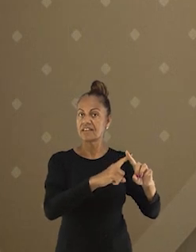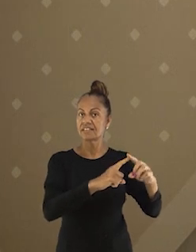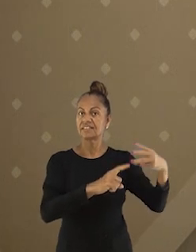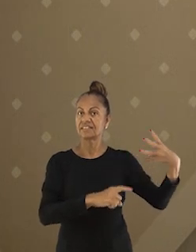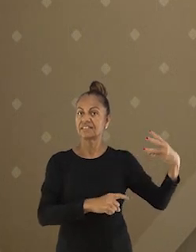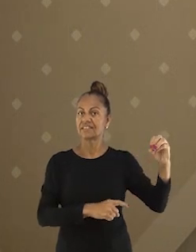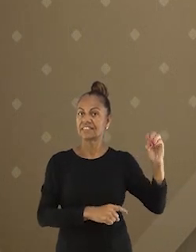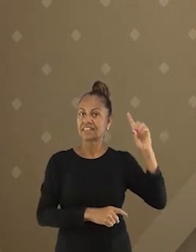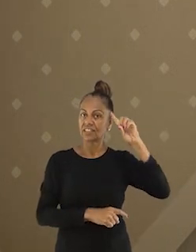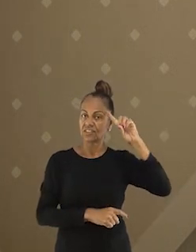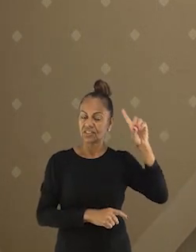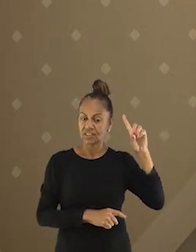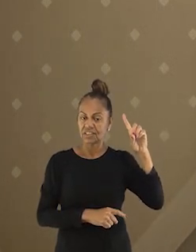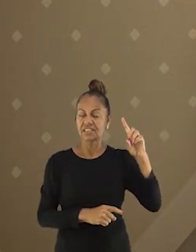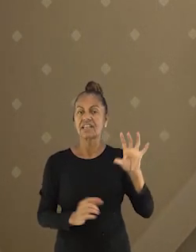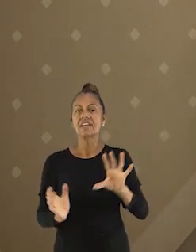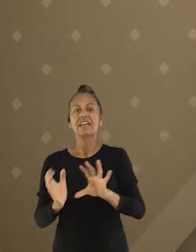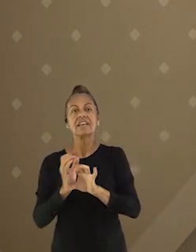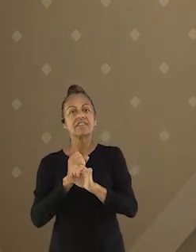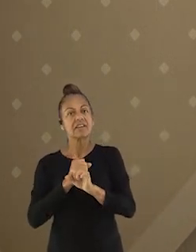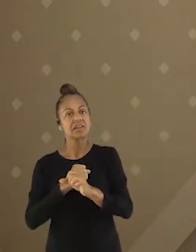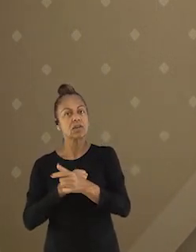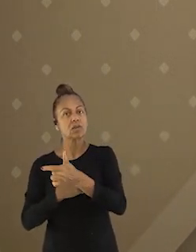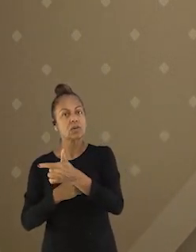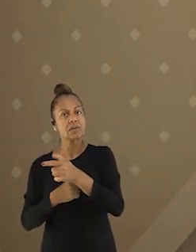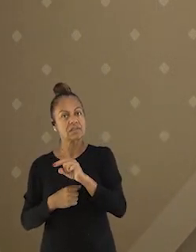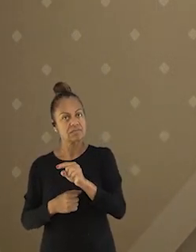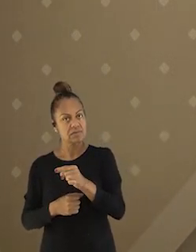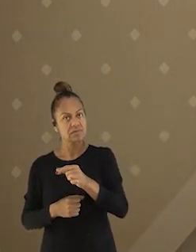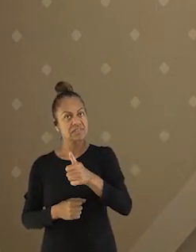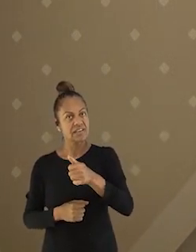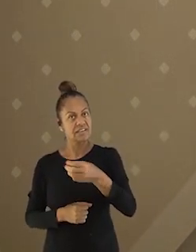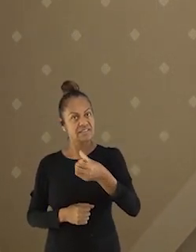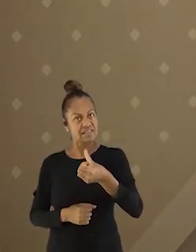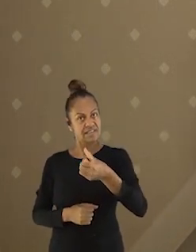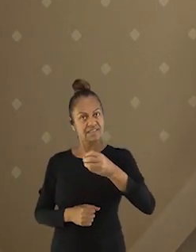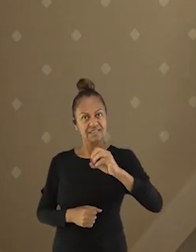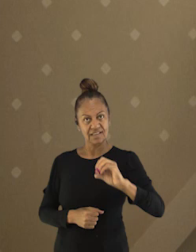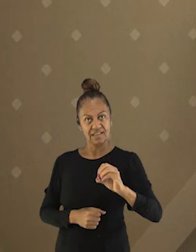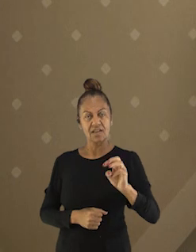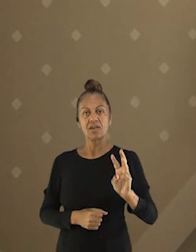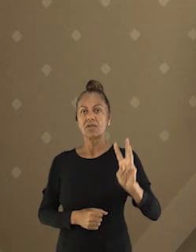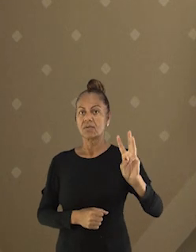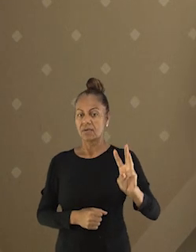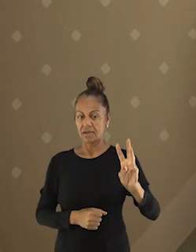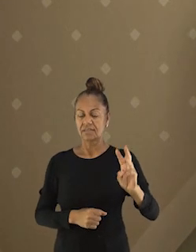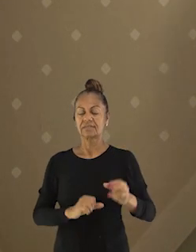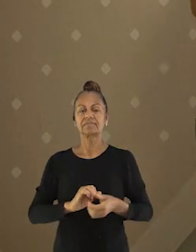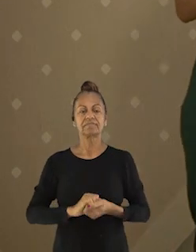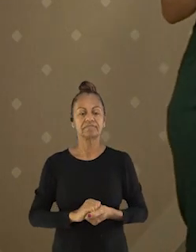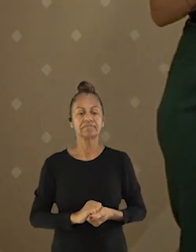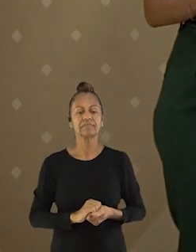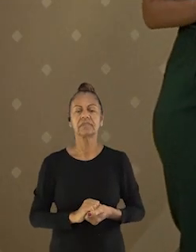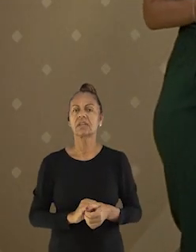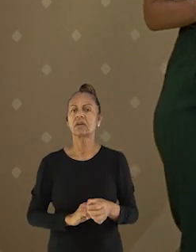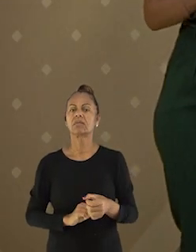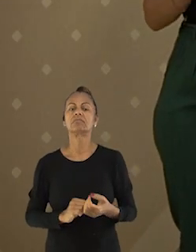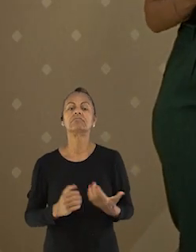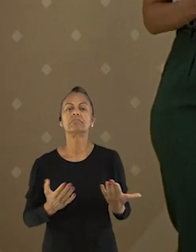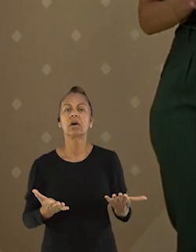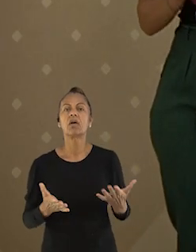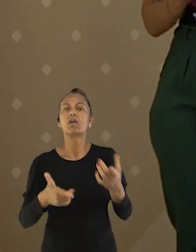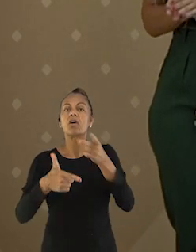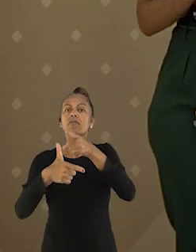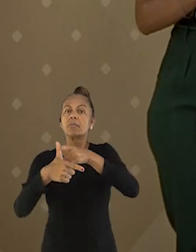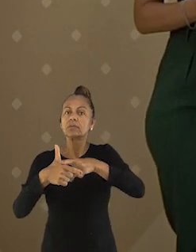30 dias, que vai resultar em 2.160 watts. Como 1 quilowatts